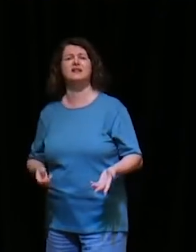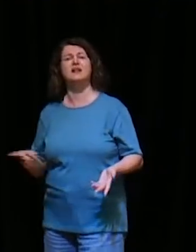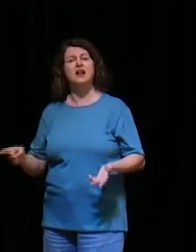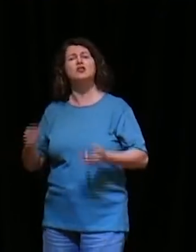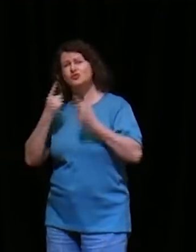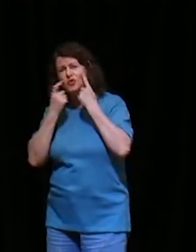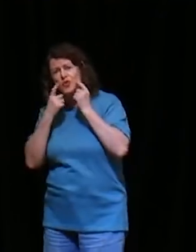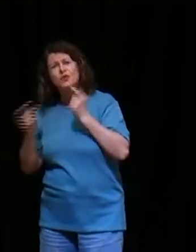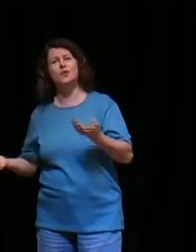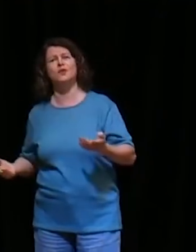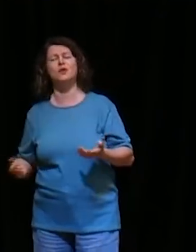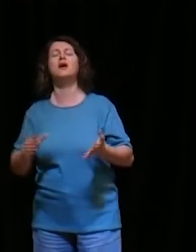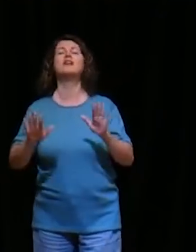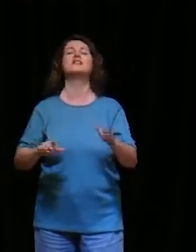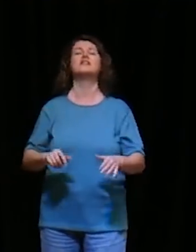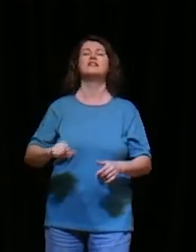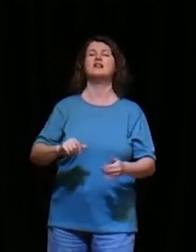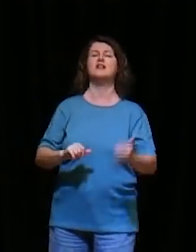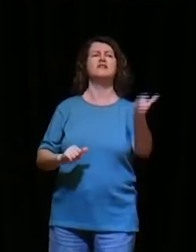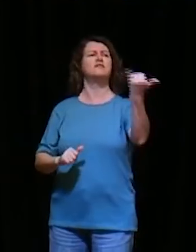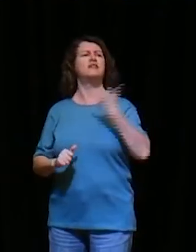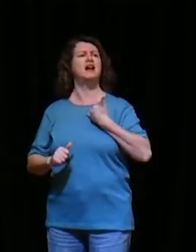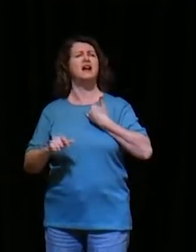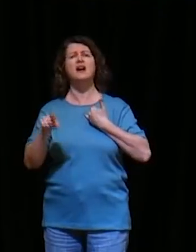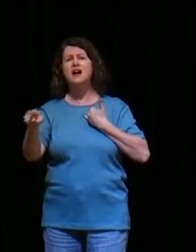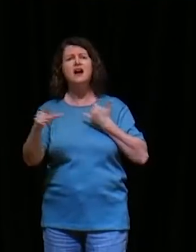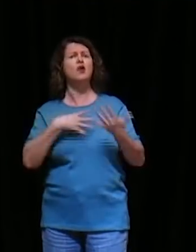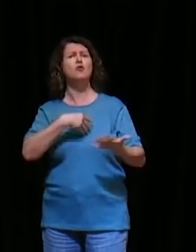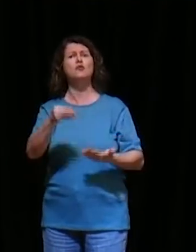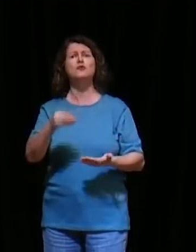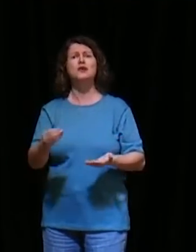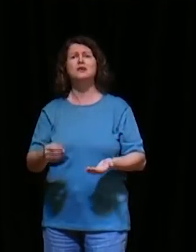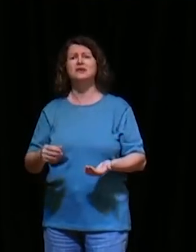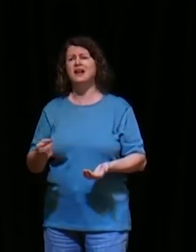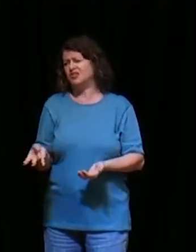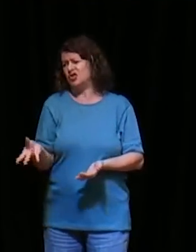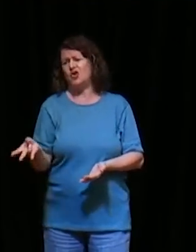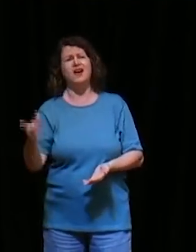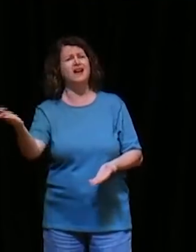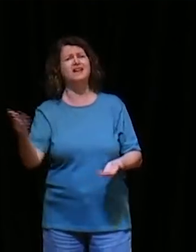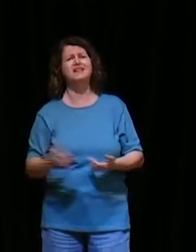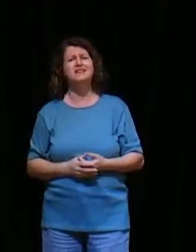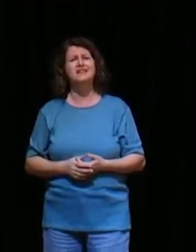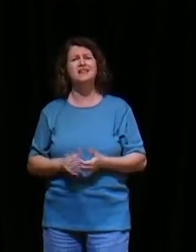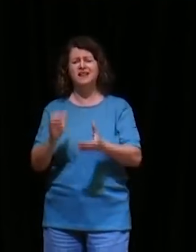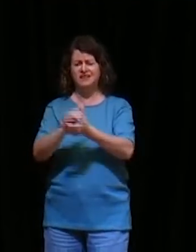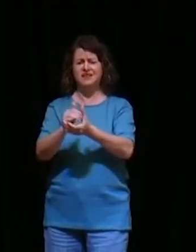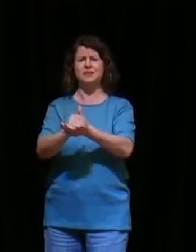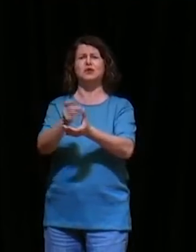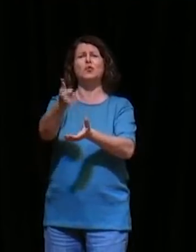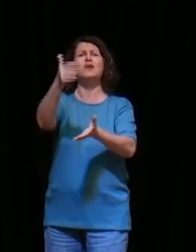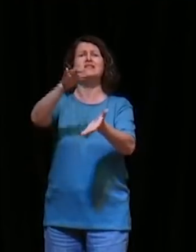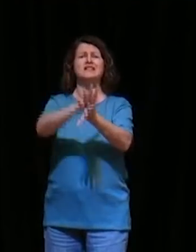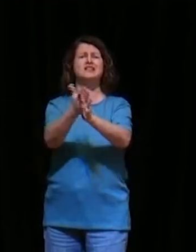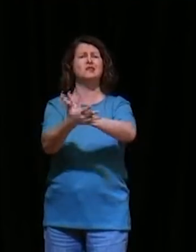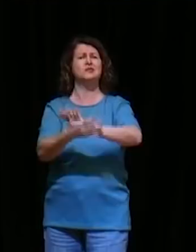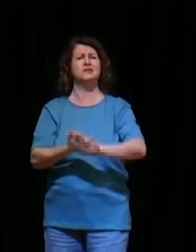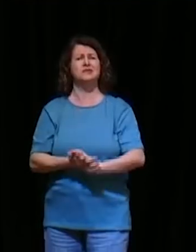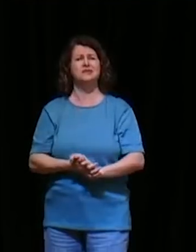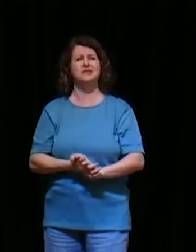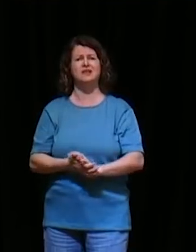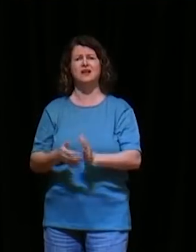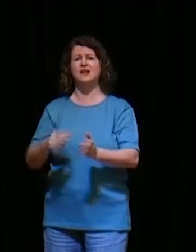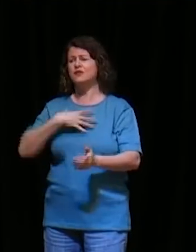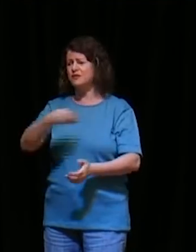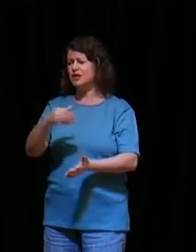sabendo, que o meu filho está usando maconha, eu fiquei sabendo, que o meu casamento está abalado, eu fiquei sabendo, que